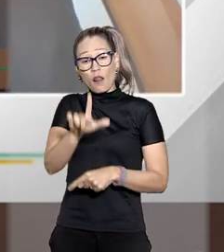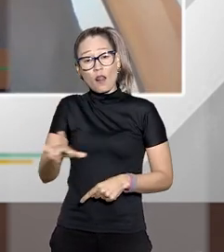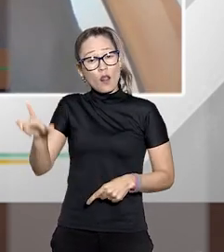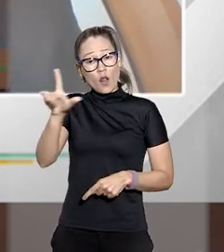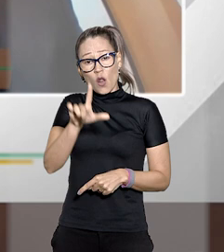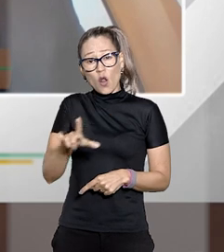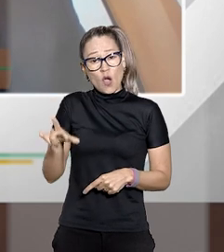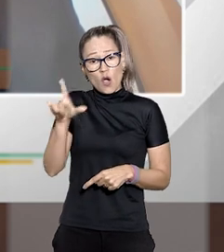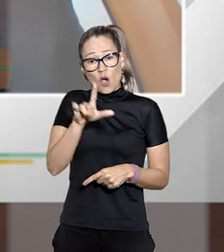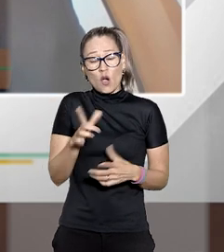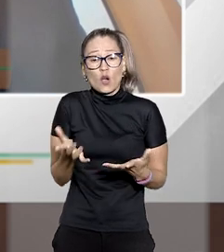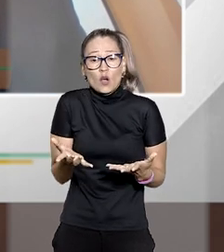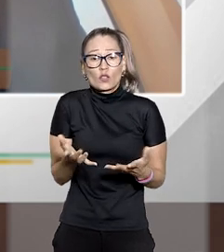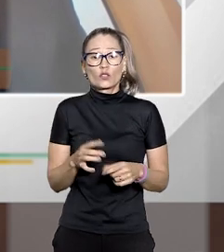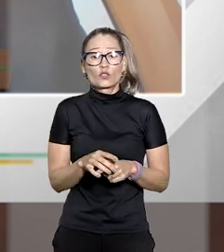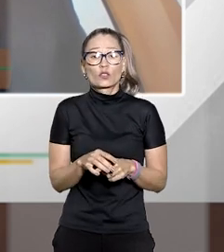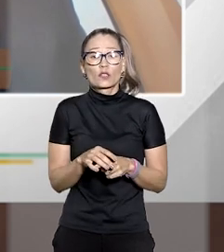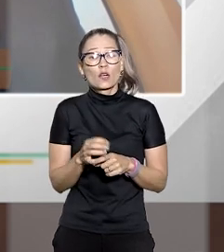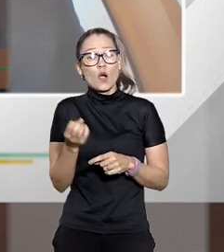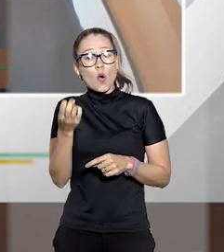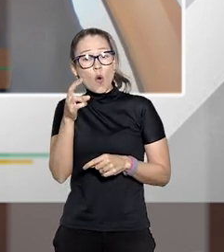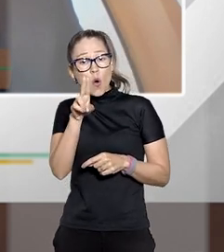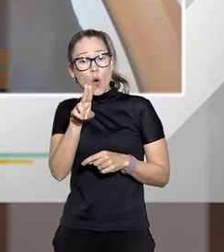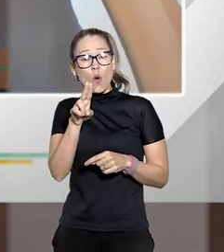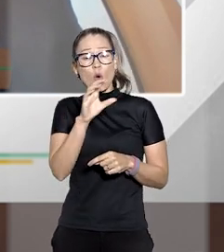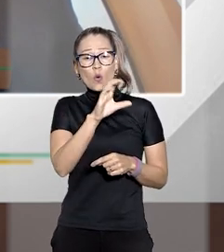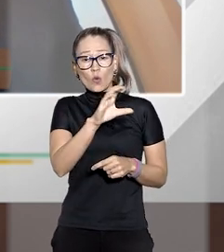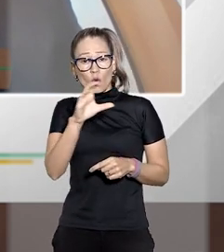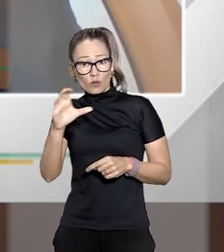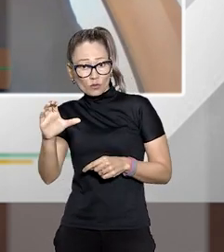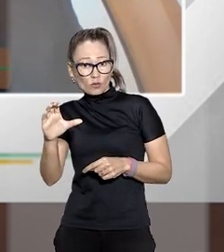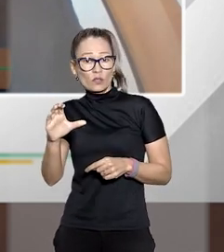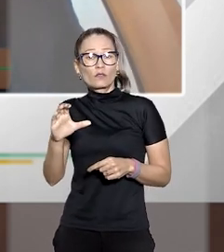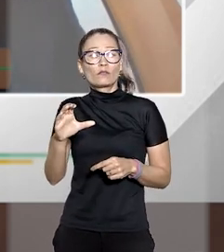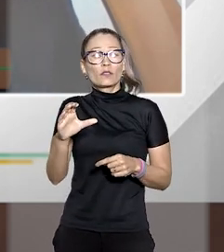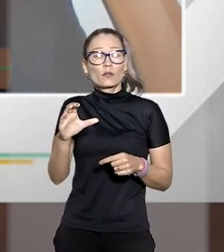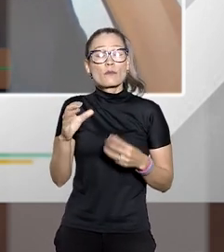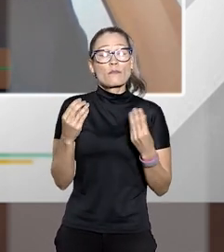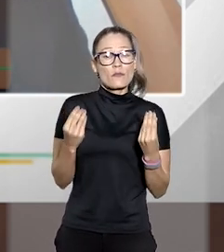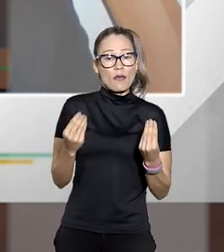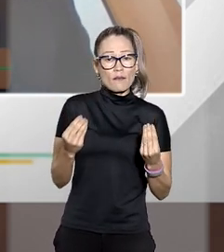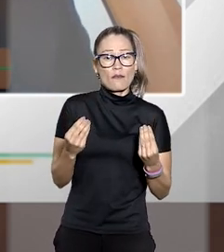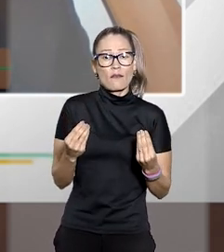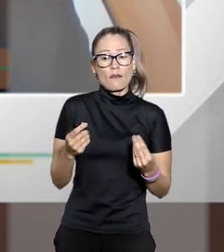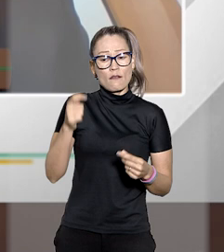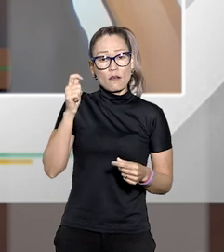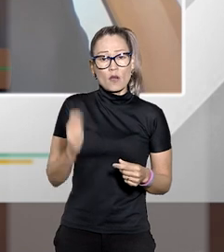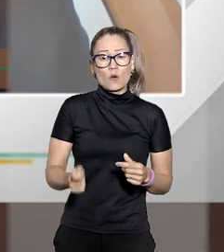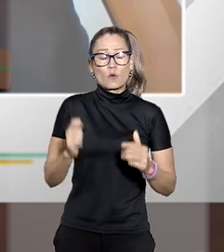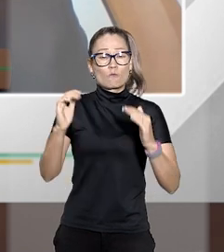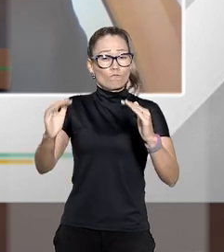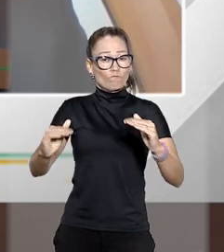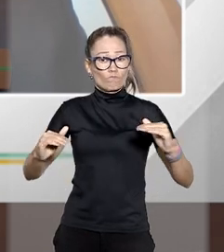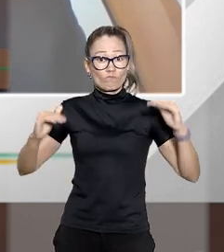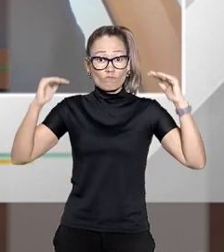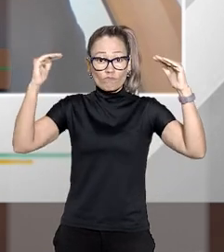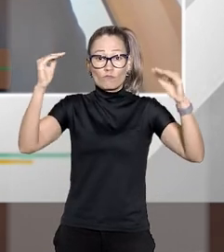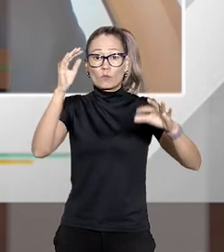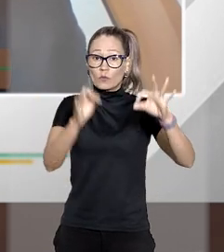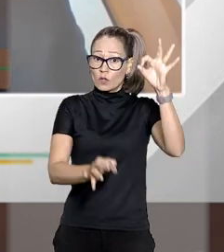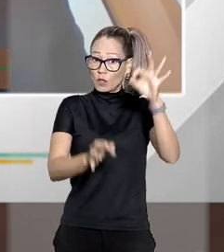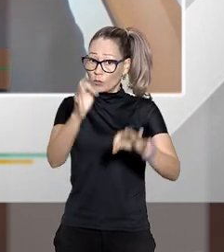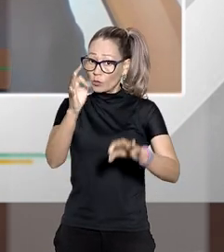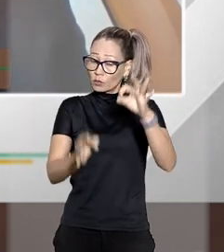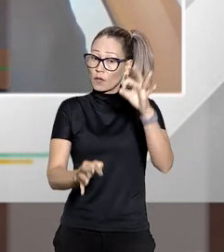lógica constitucional o estabelecido na Constituição no sentido de ter um tribunal que dá a última palavra em